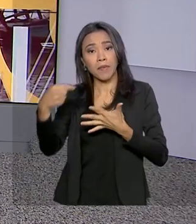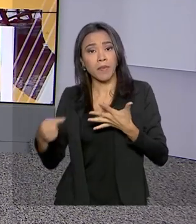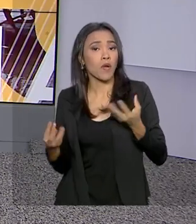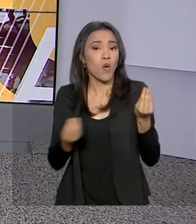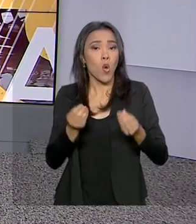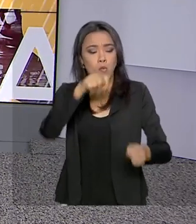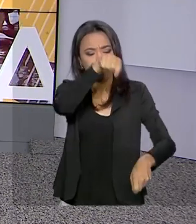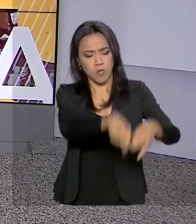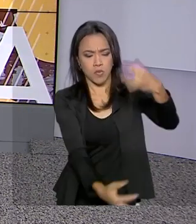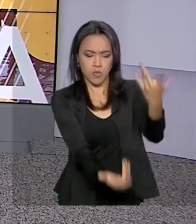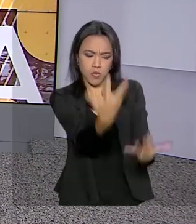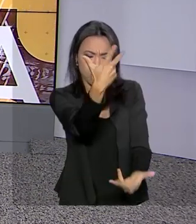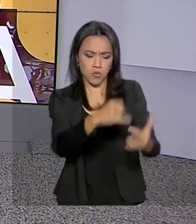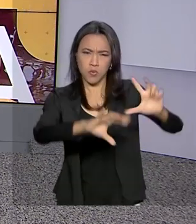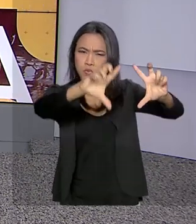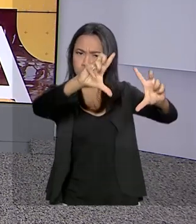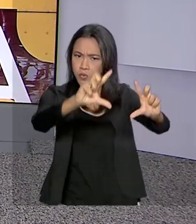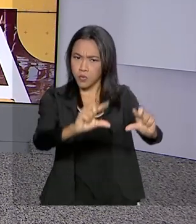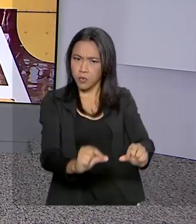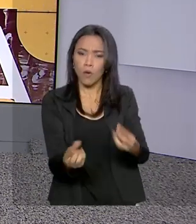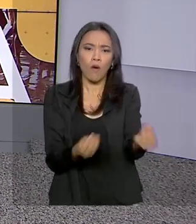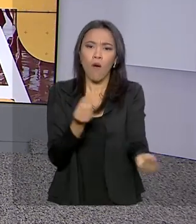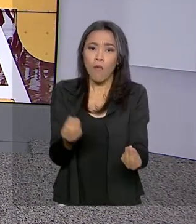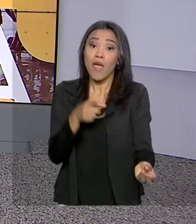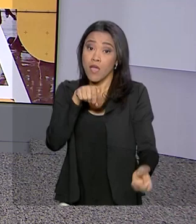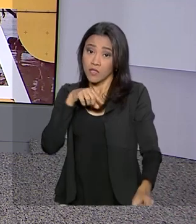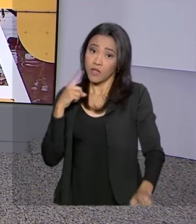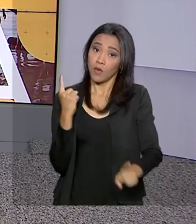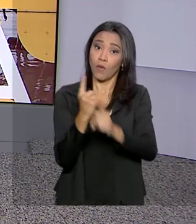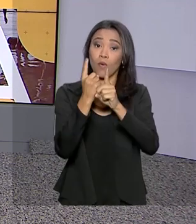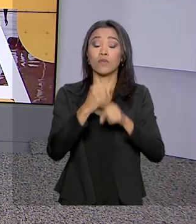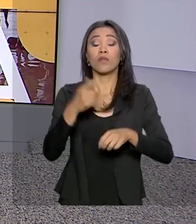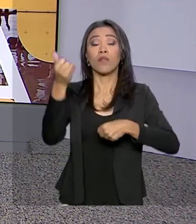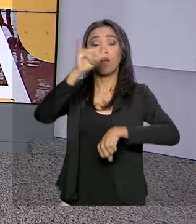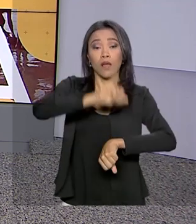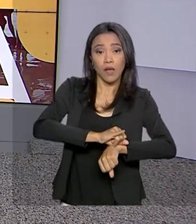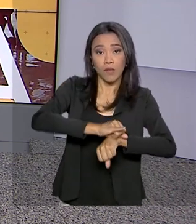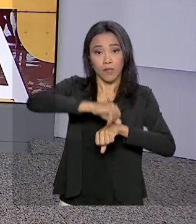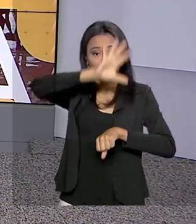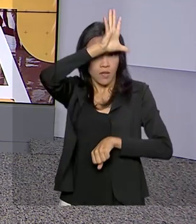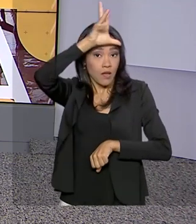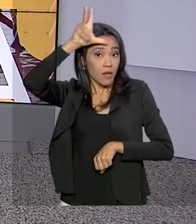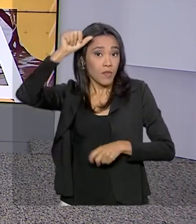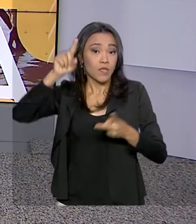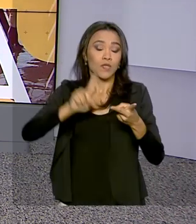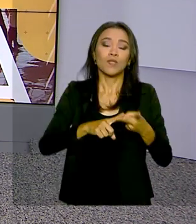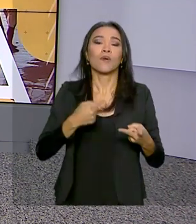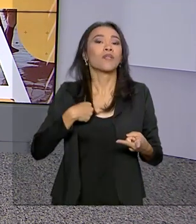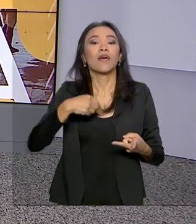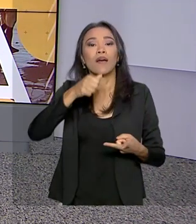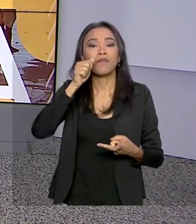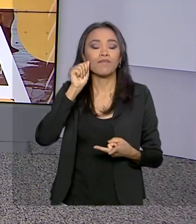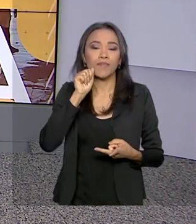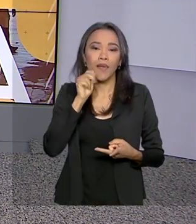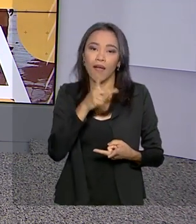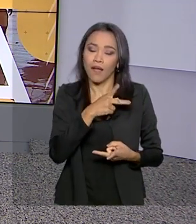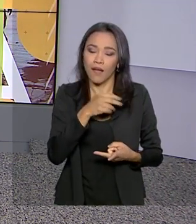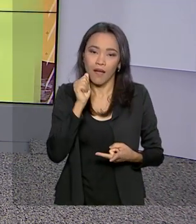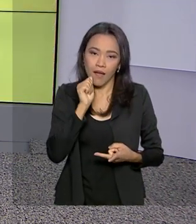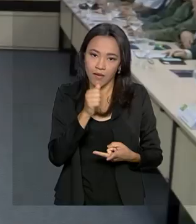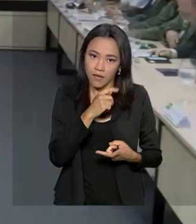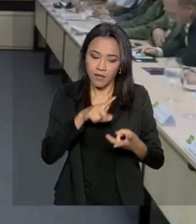queimadas na região. Desta vez, o encontro em Manaus reuniu os representantes do Amazonas, Acre, Rondônia e Roraima.